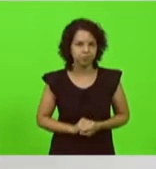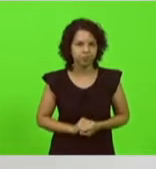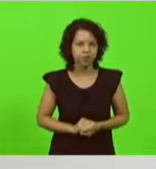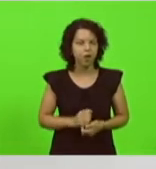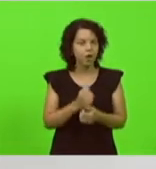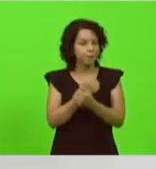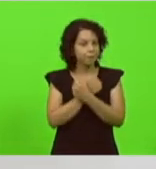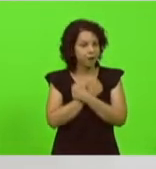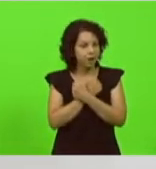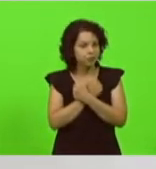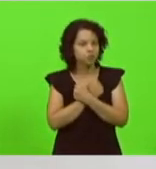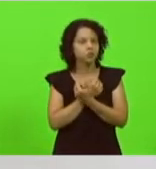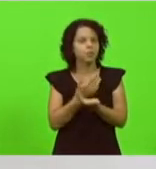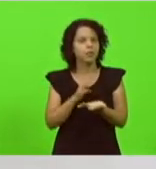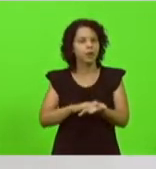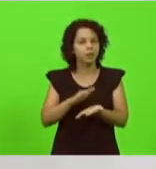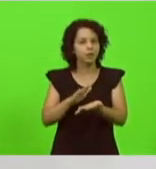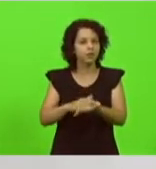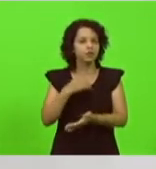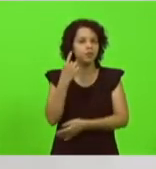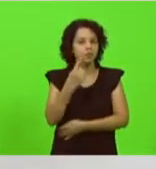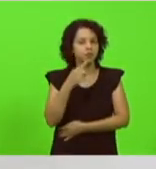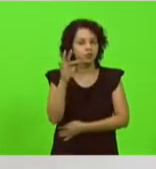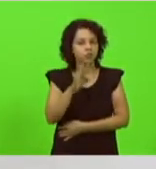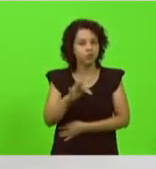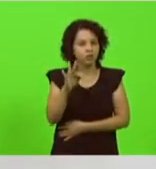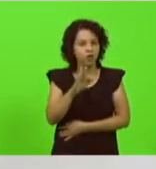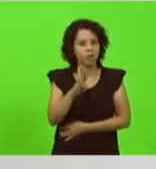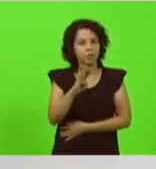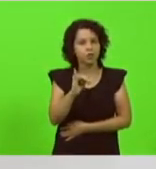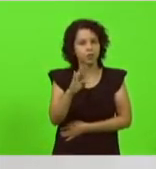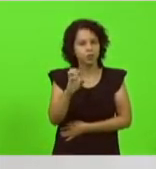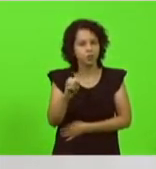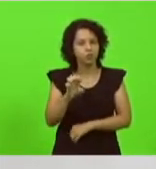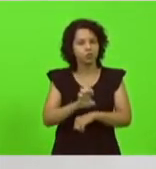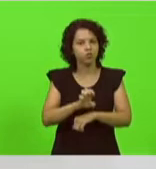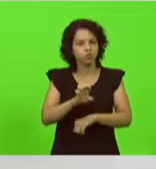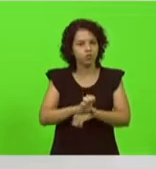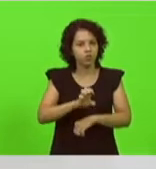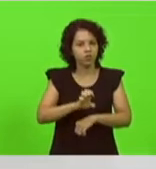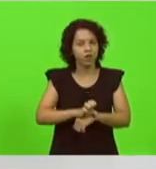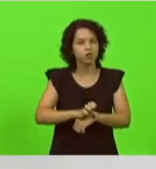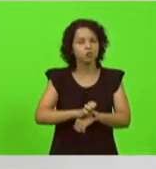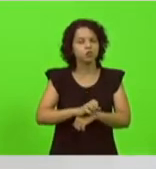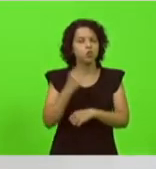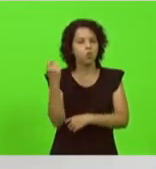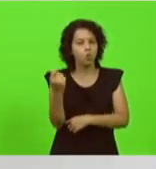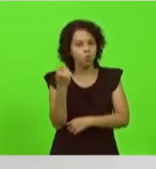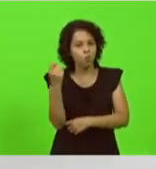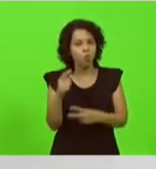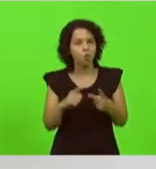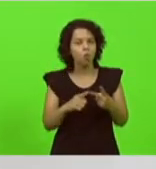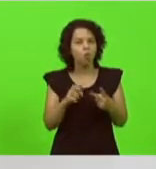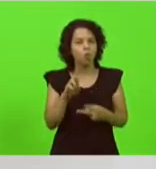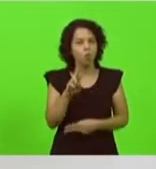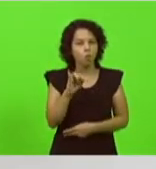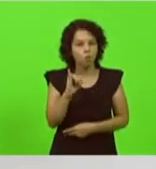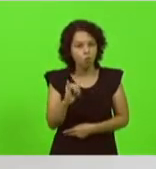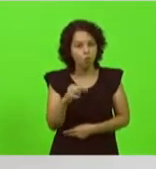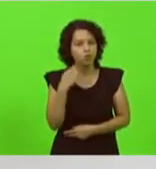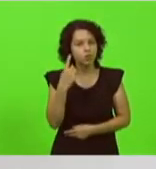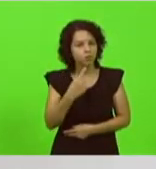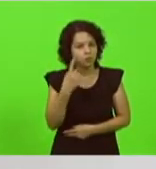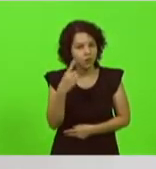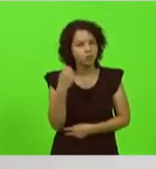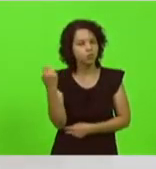parabenizar pelo trabalho o deputado federal Bibo Nunes do estado do Rio Grande do Sul deputado estadual Rui Garay também do Rio Grande do